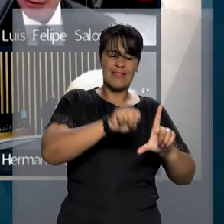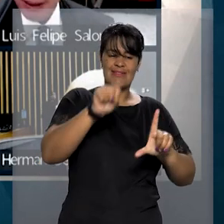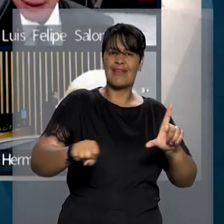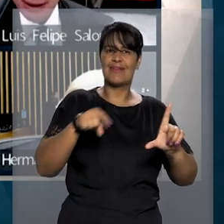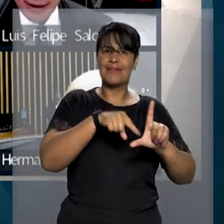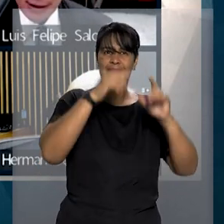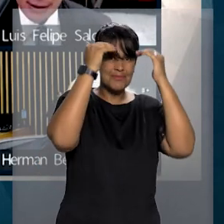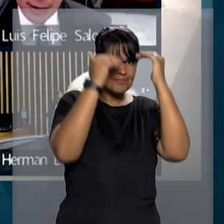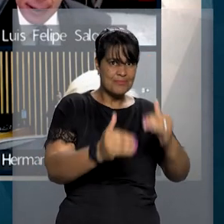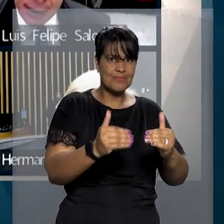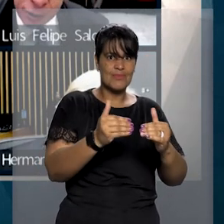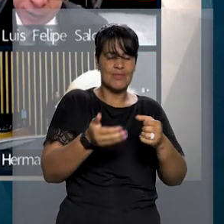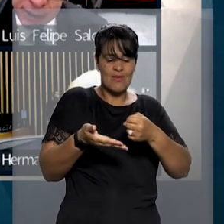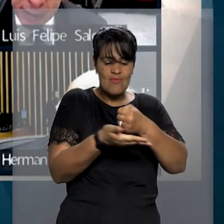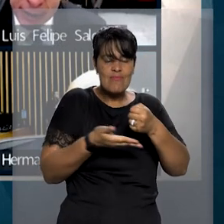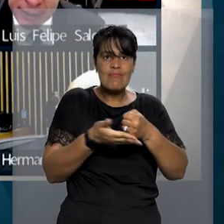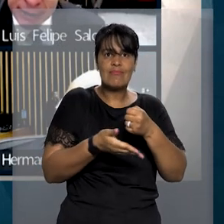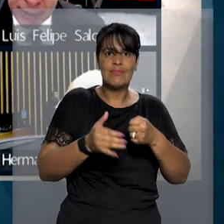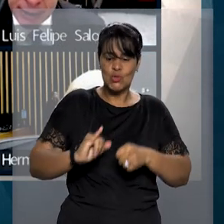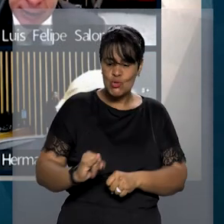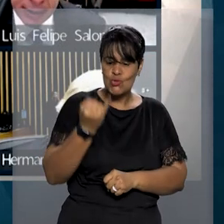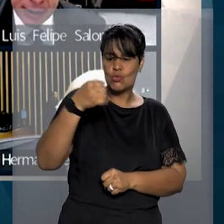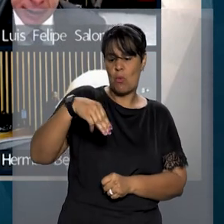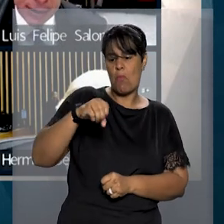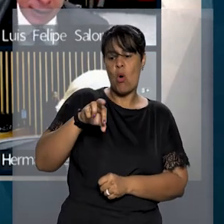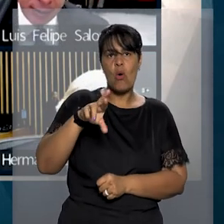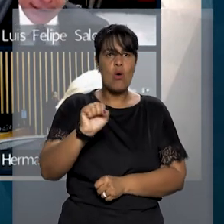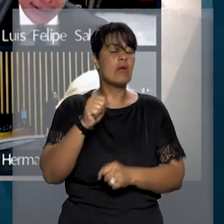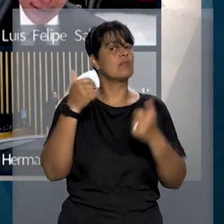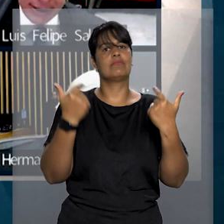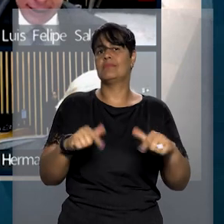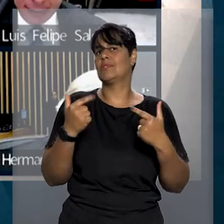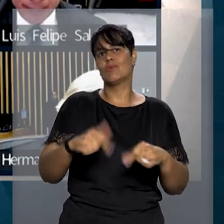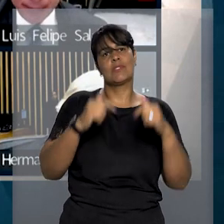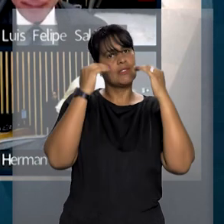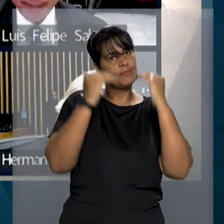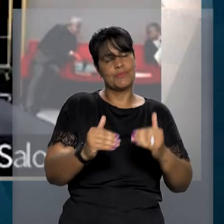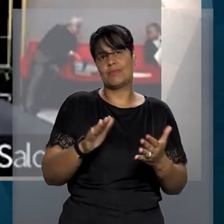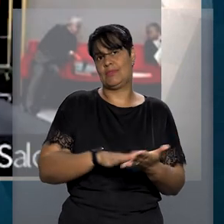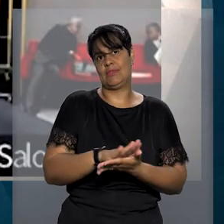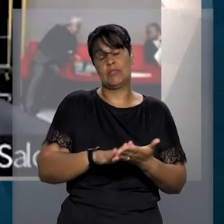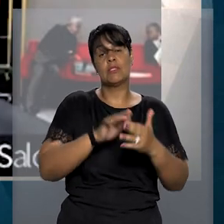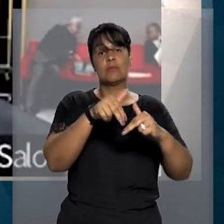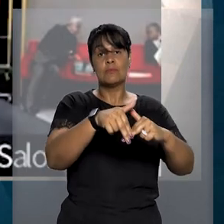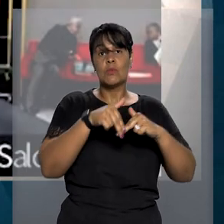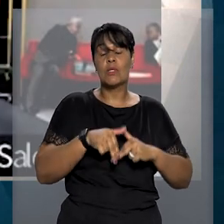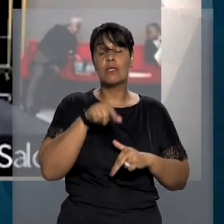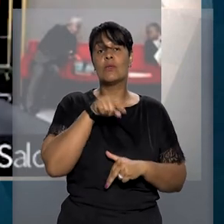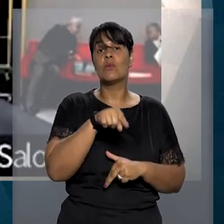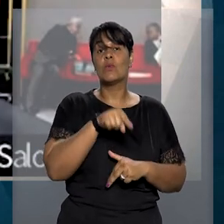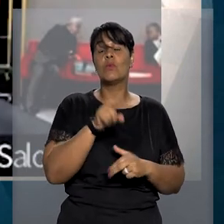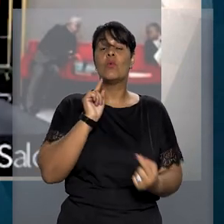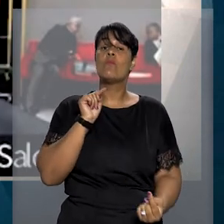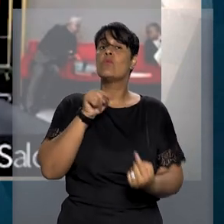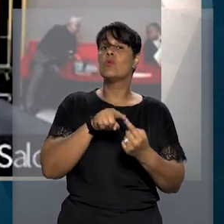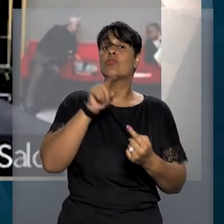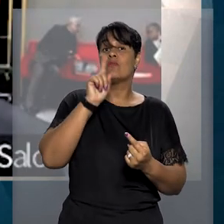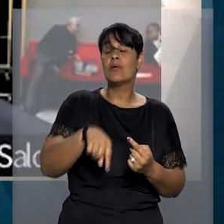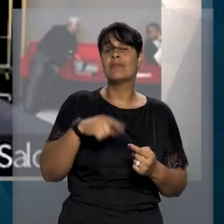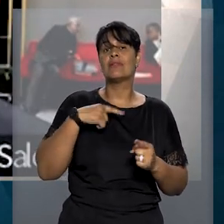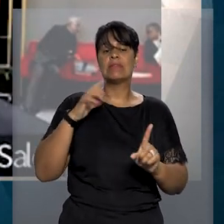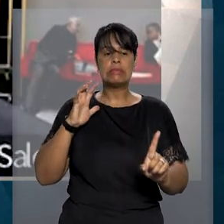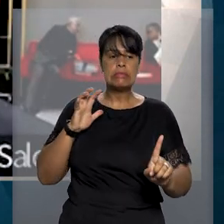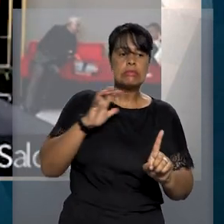ressaltou que a Selic não cumpre a função básica dos juros moratórios fixados nas demandas civis, os quais, em razão da natureza punitiva,